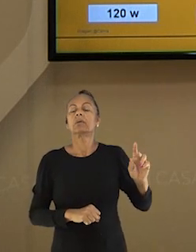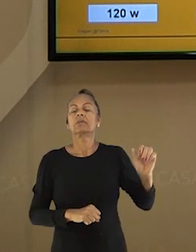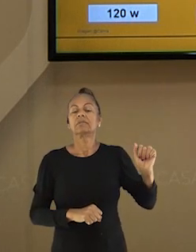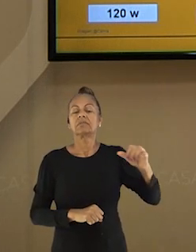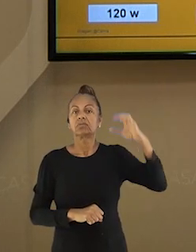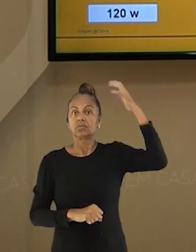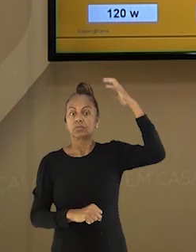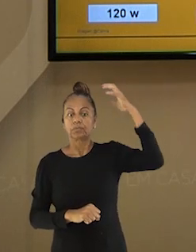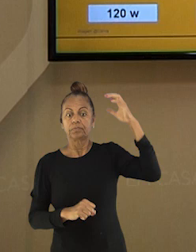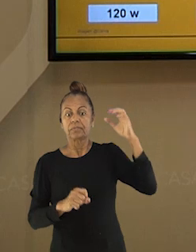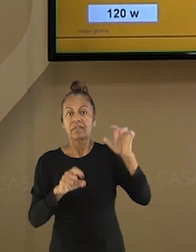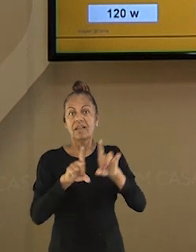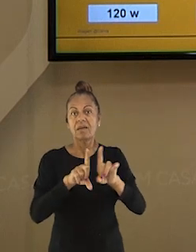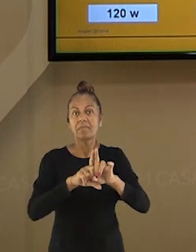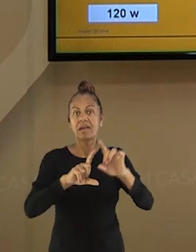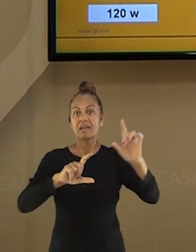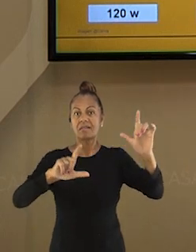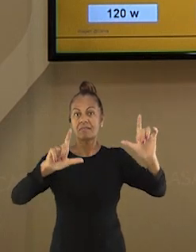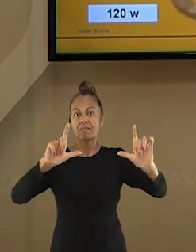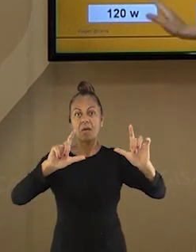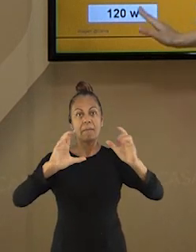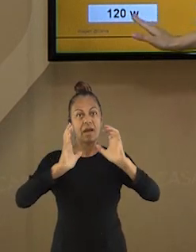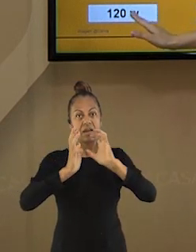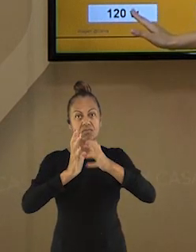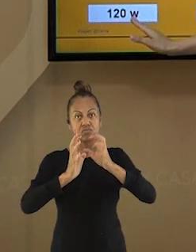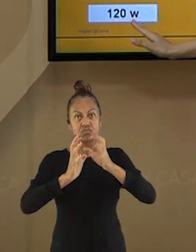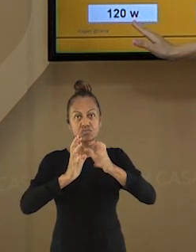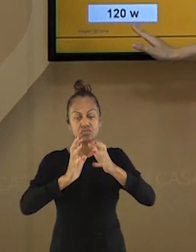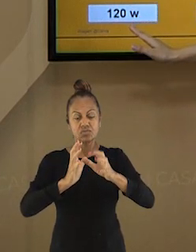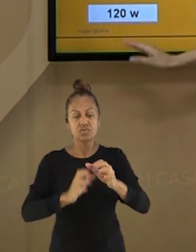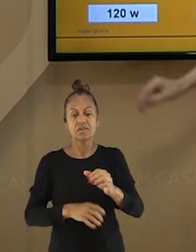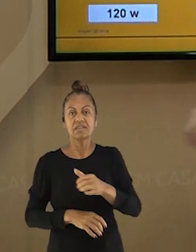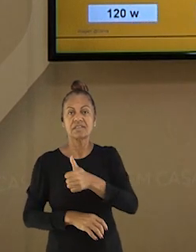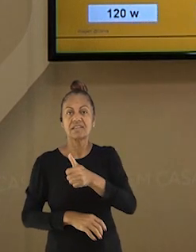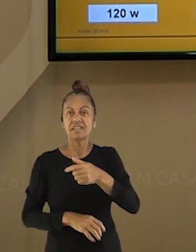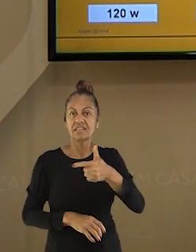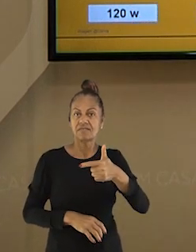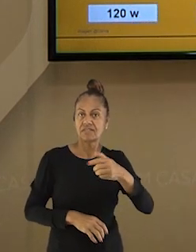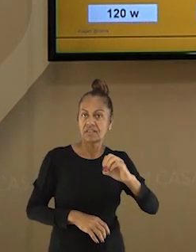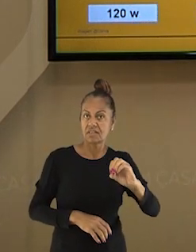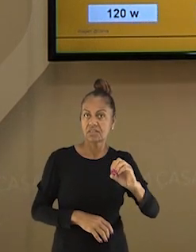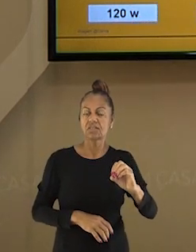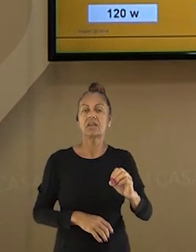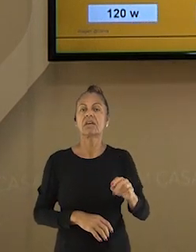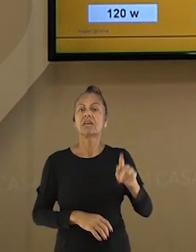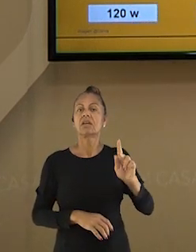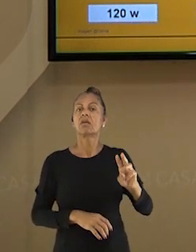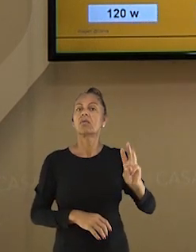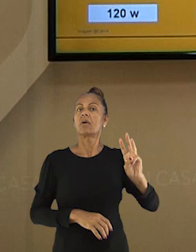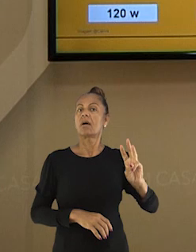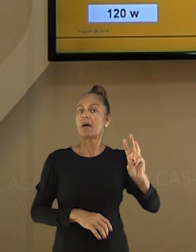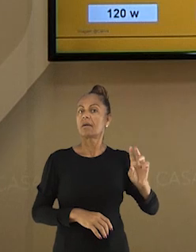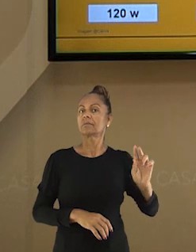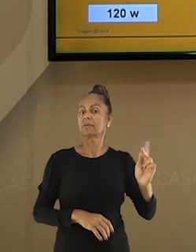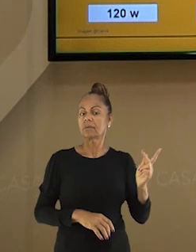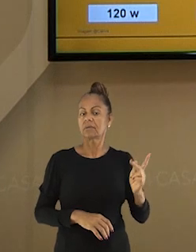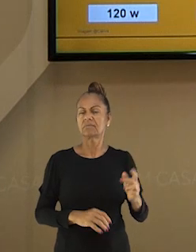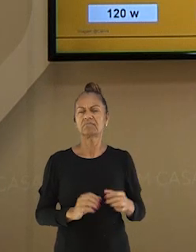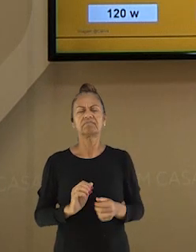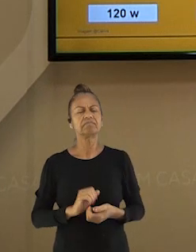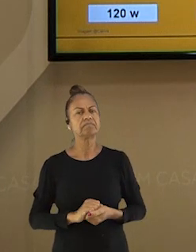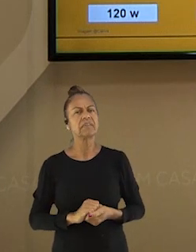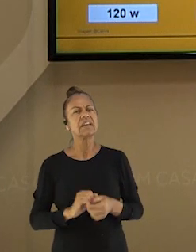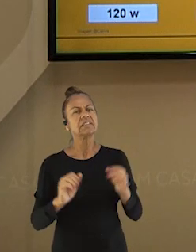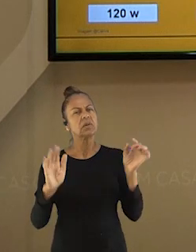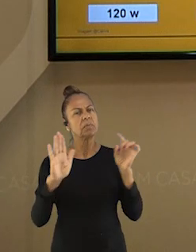3.000 kWh, ora, o aparelho de som, 120 kWh. Se eu perguntasse para você qual é